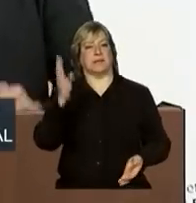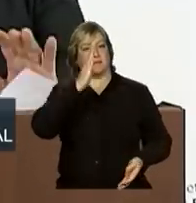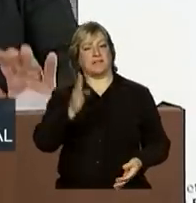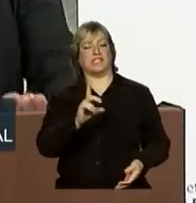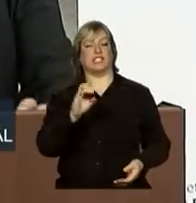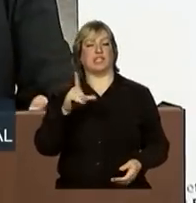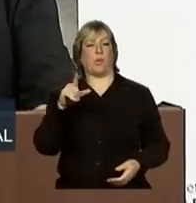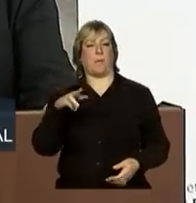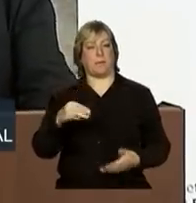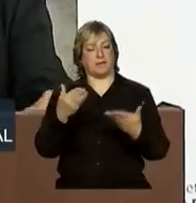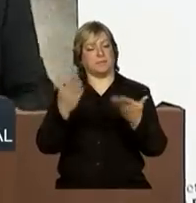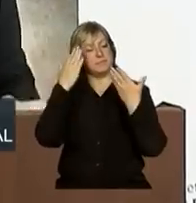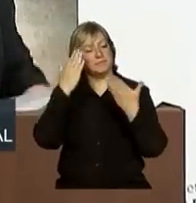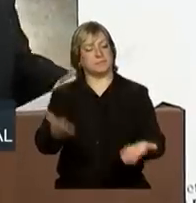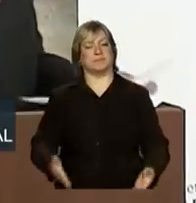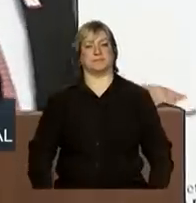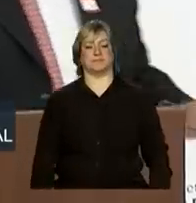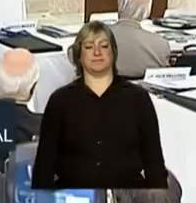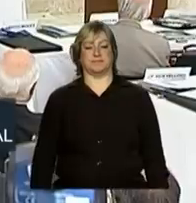Obrigado, gente.